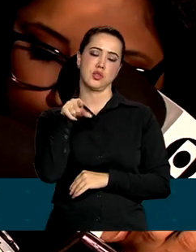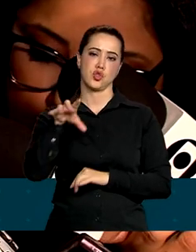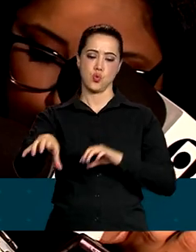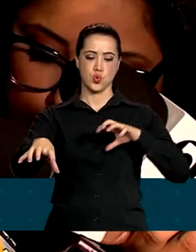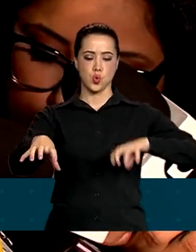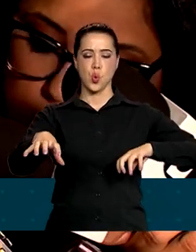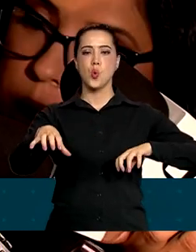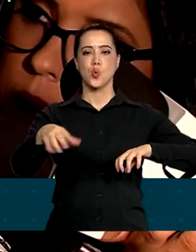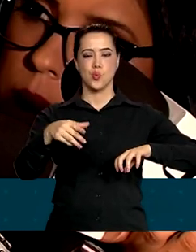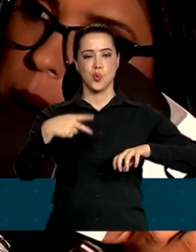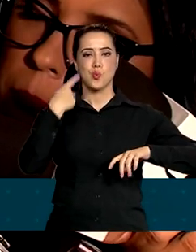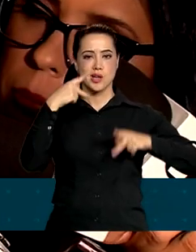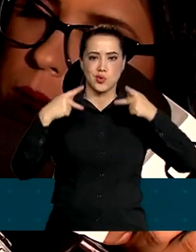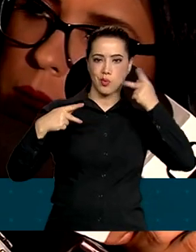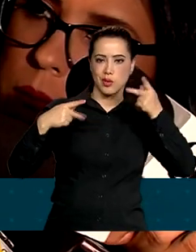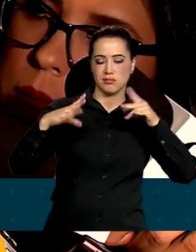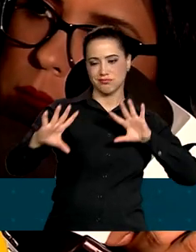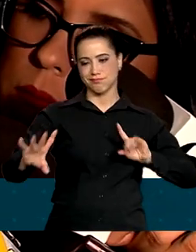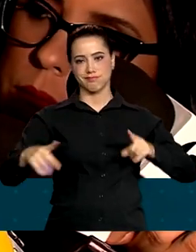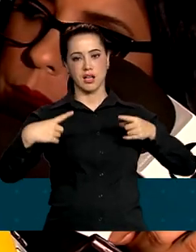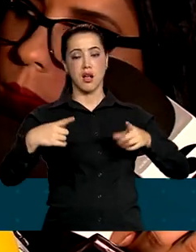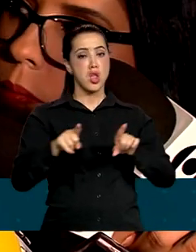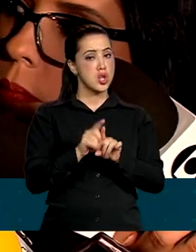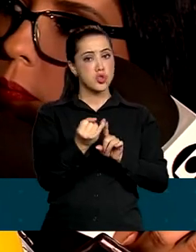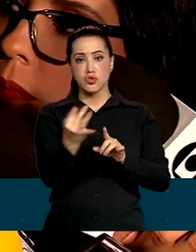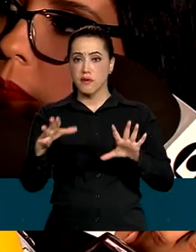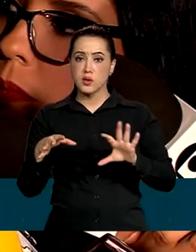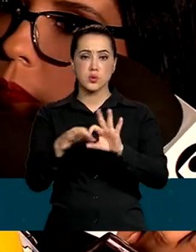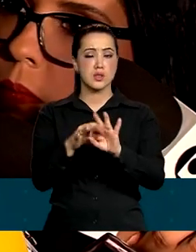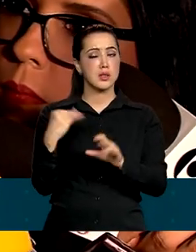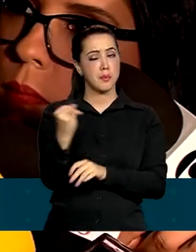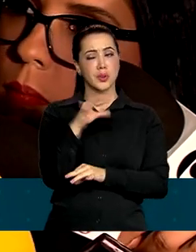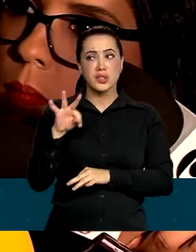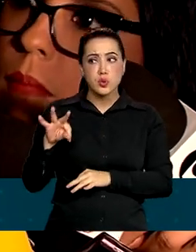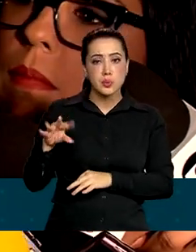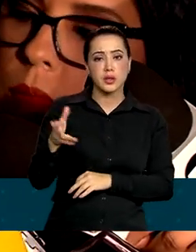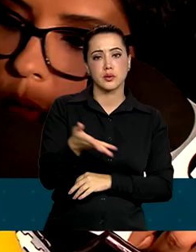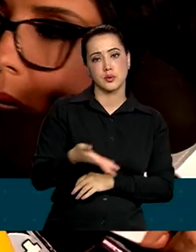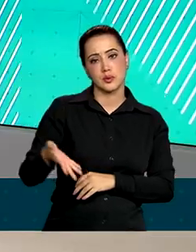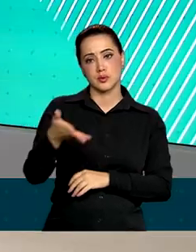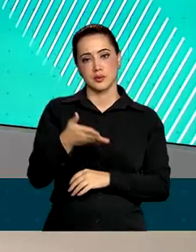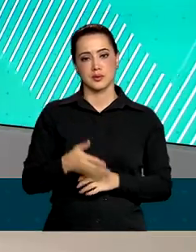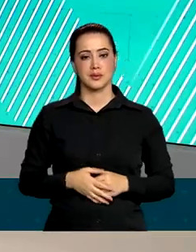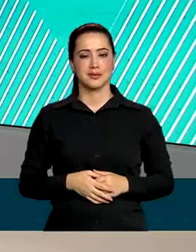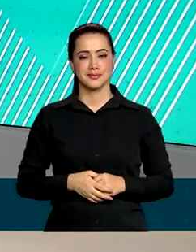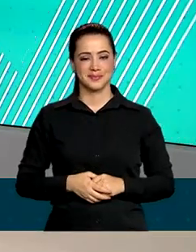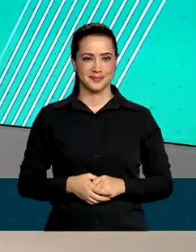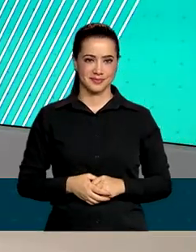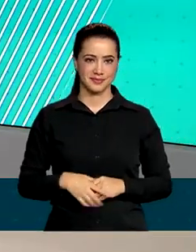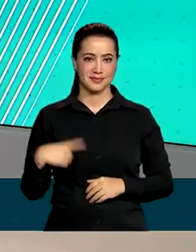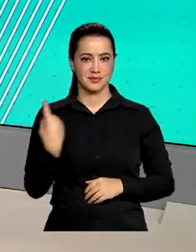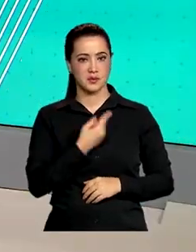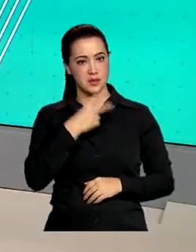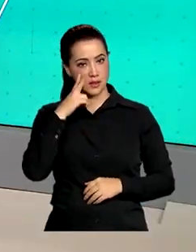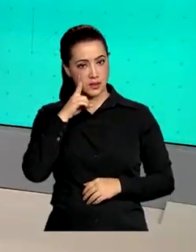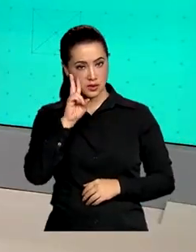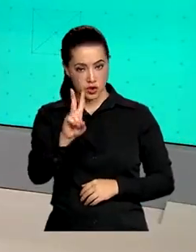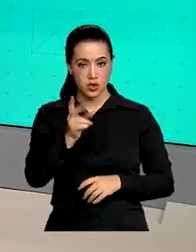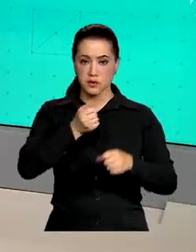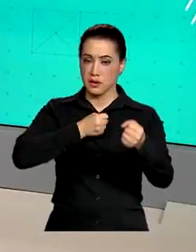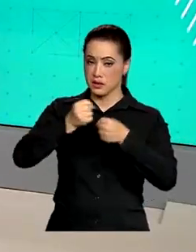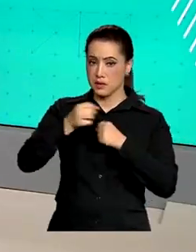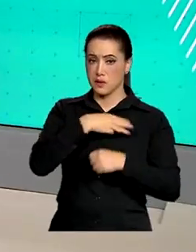base do governo, envolvem também partidos de oposição, por isso eu acho que ambiente é muito positivo para aprová-los. Obrigada. Nós acompanhamos a